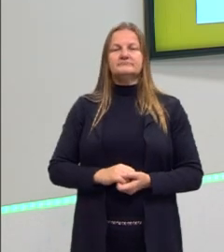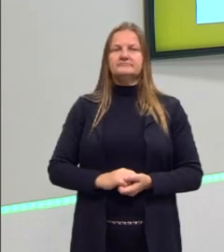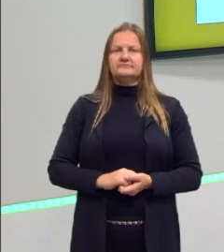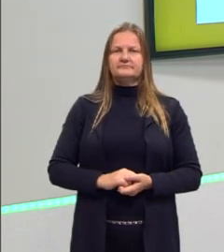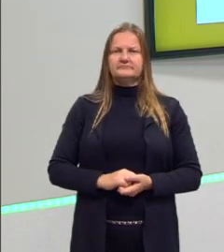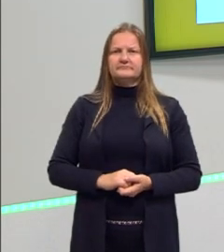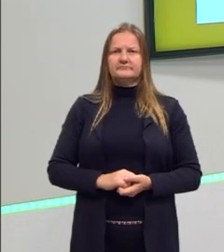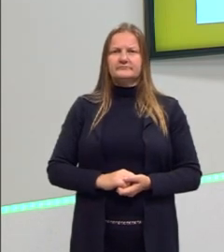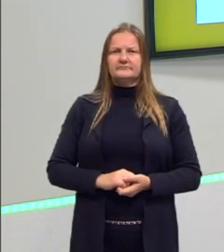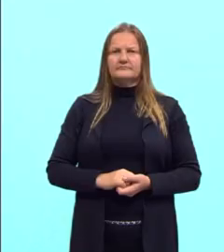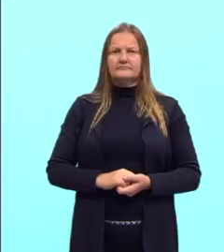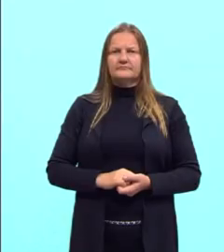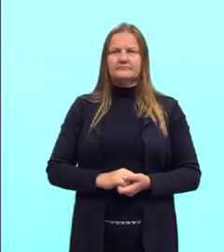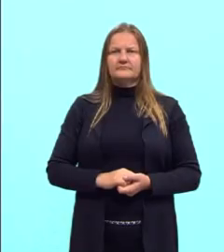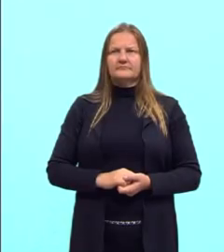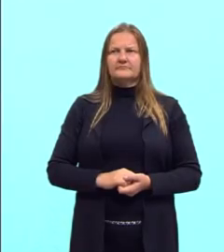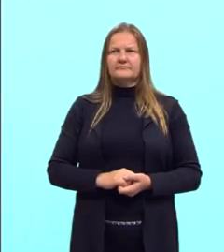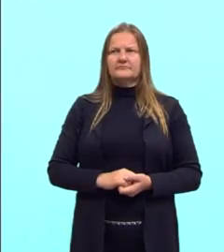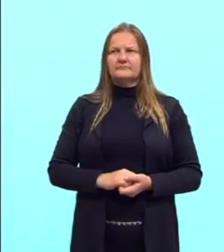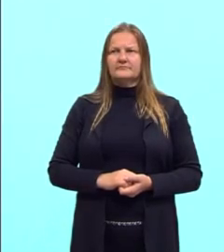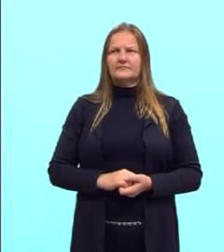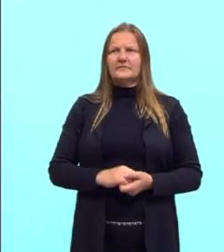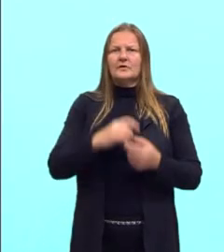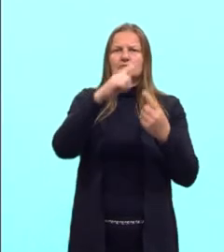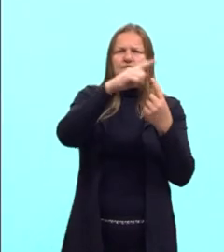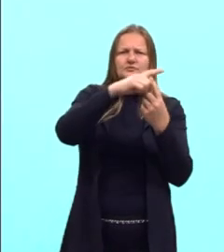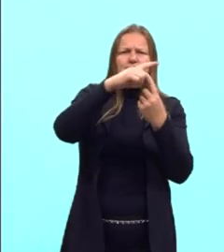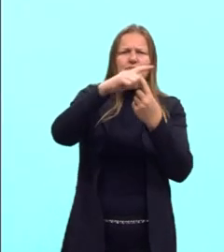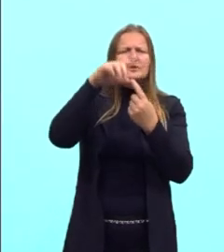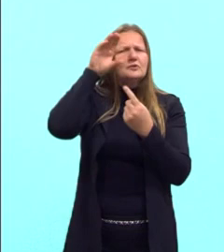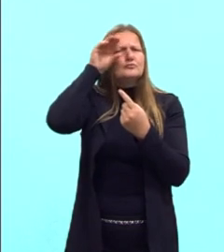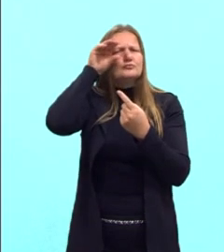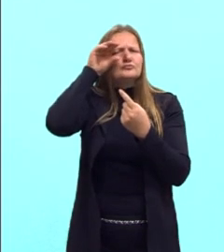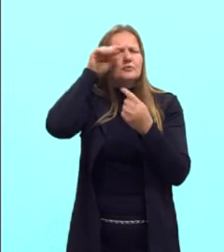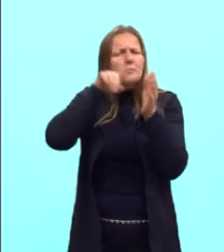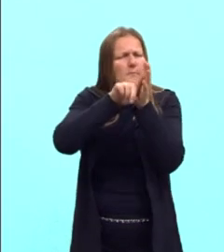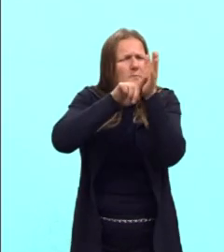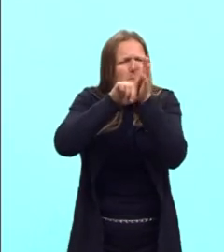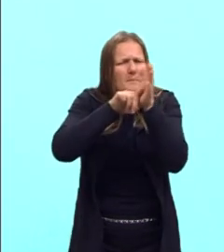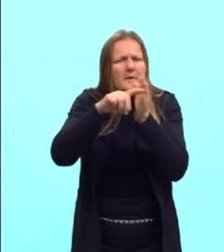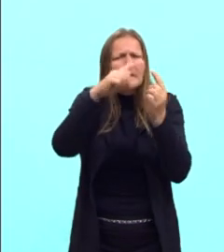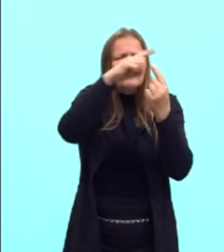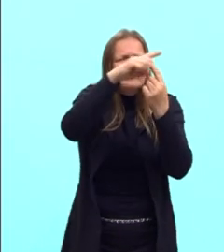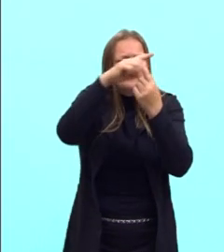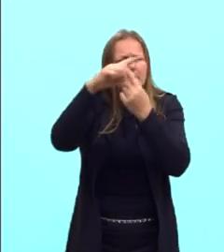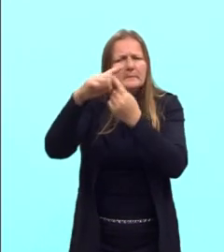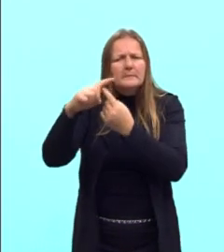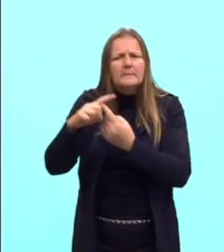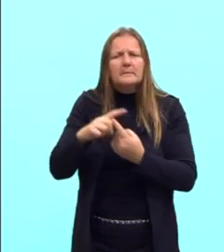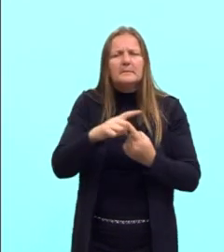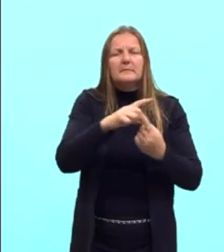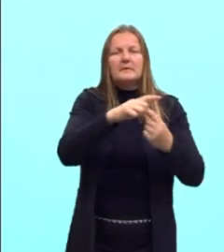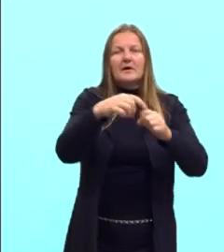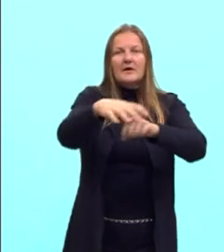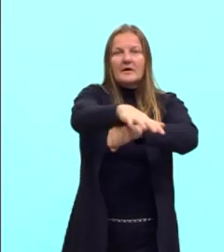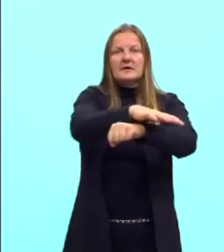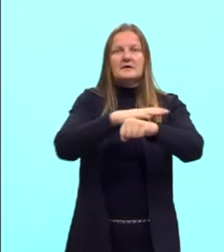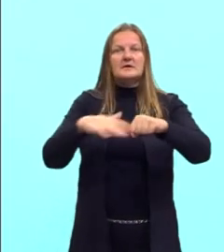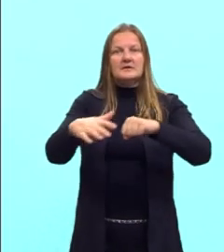Então, ele viu vários tipos de bico nas variadas ilhas de Galápagos.